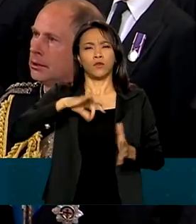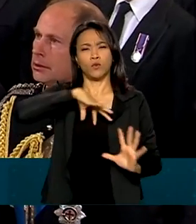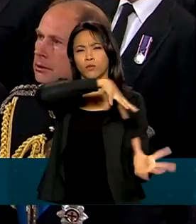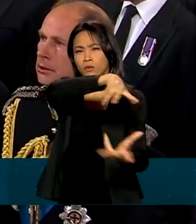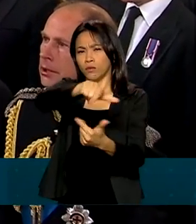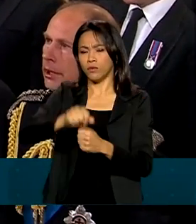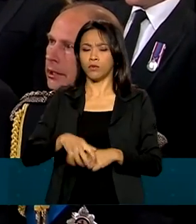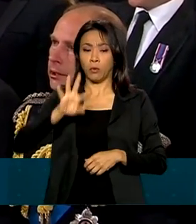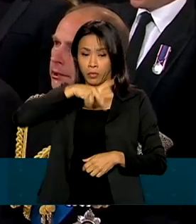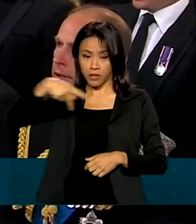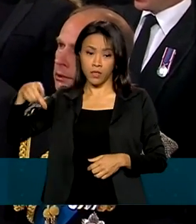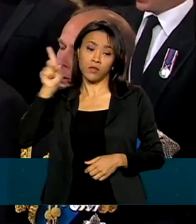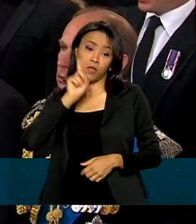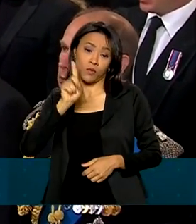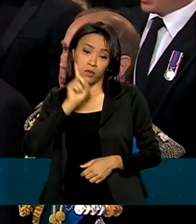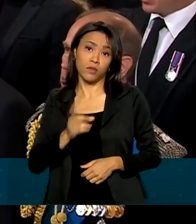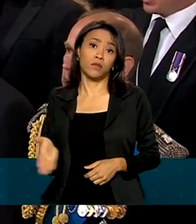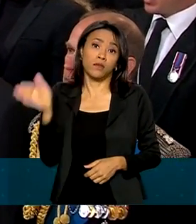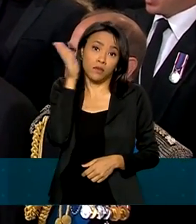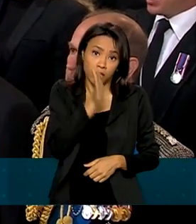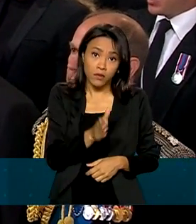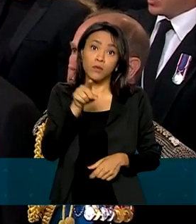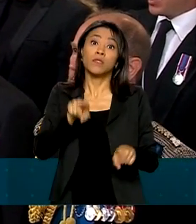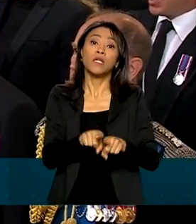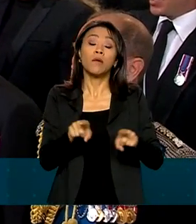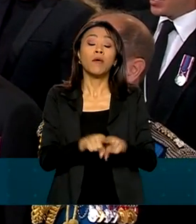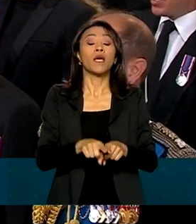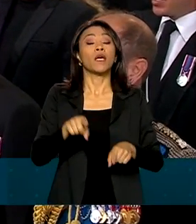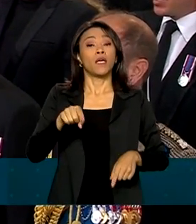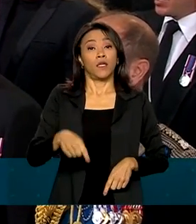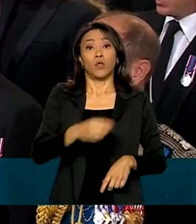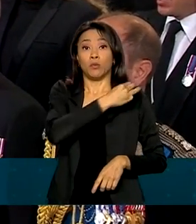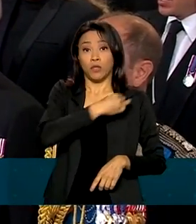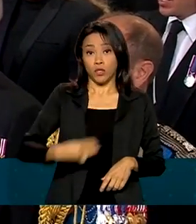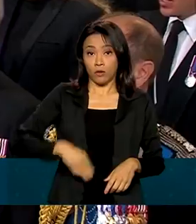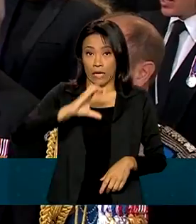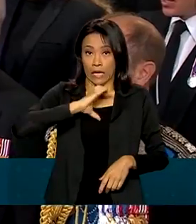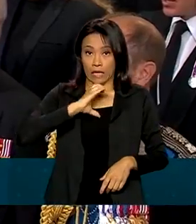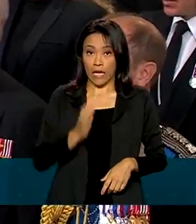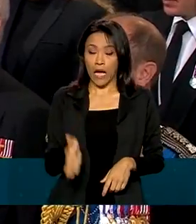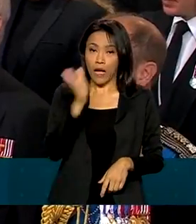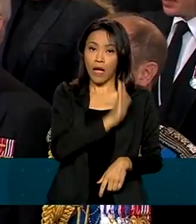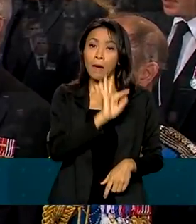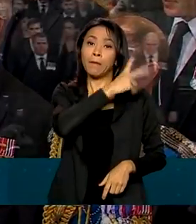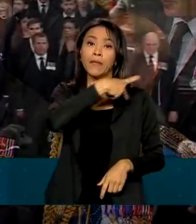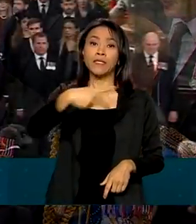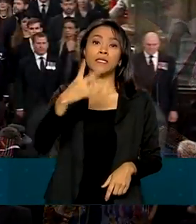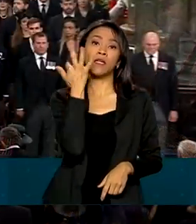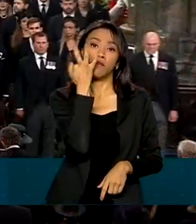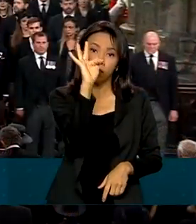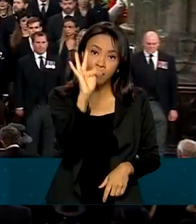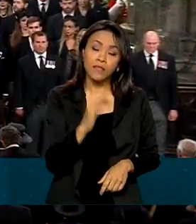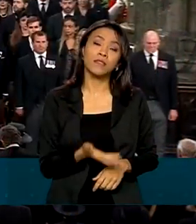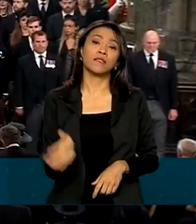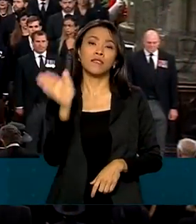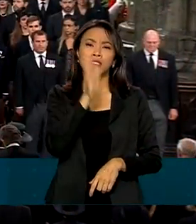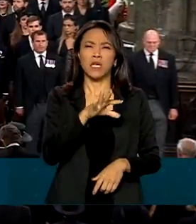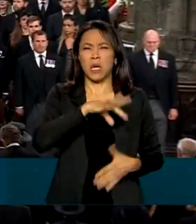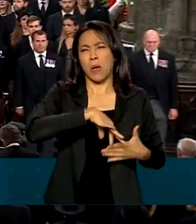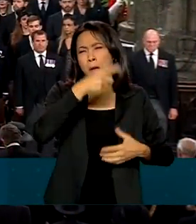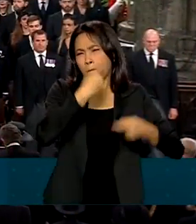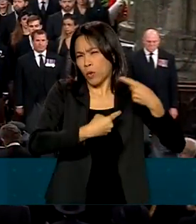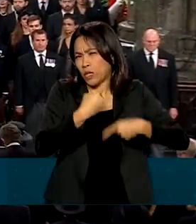Biden, o primeiro-ministro do Canadá, Justin Trudeau, o presidente da França, Emmanuel Macron, políticos